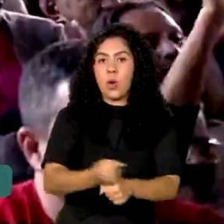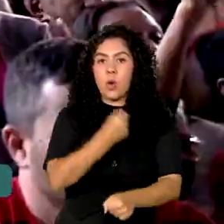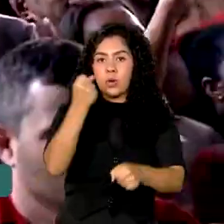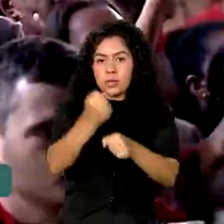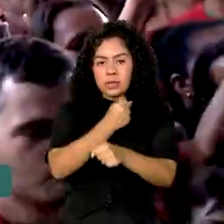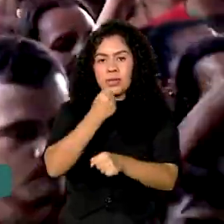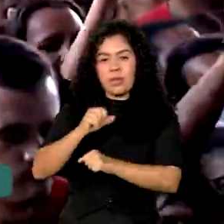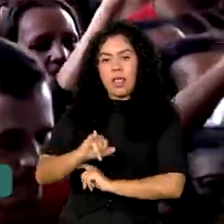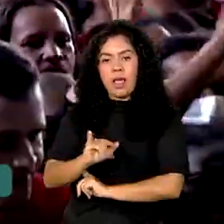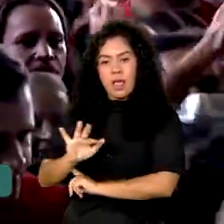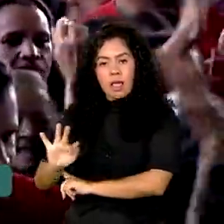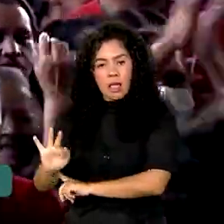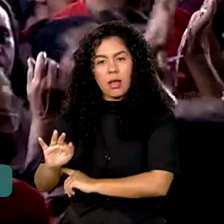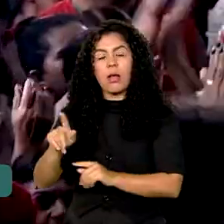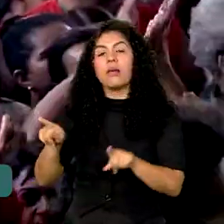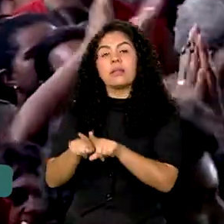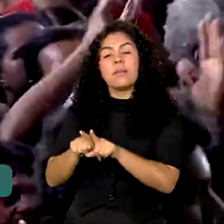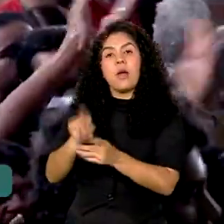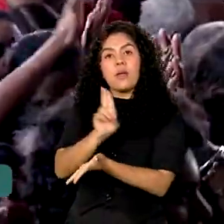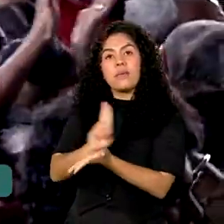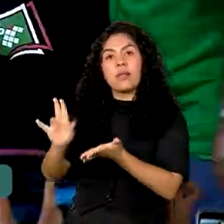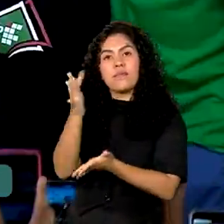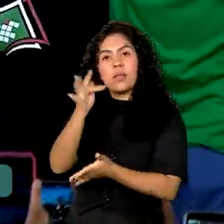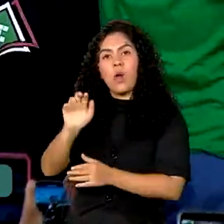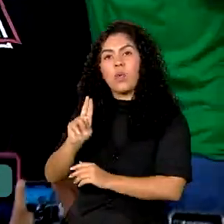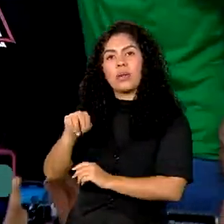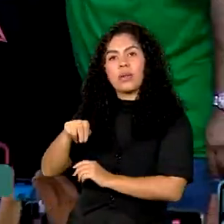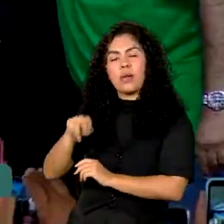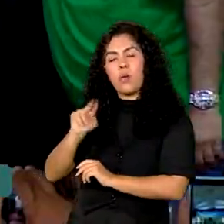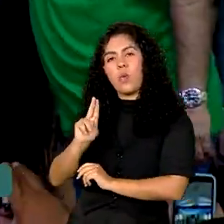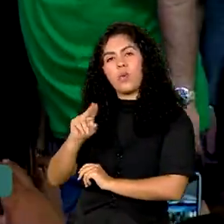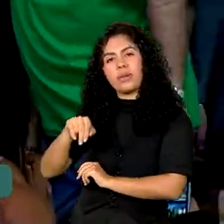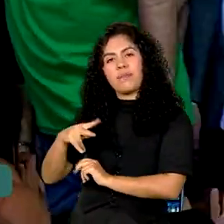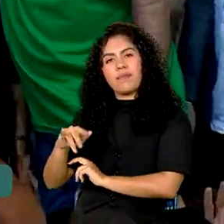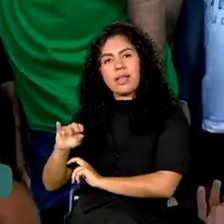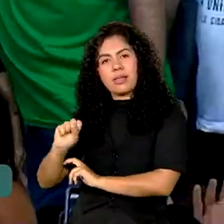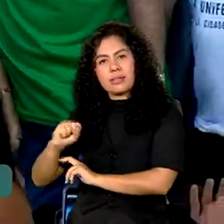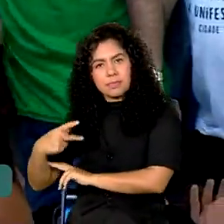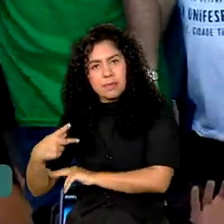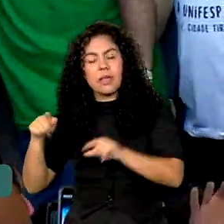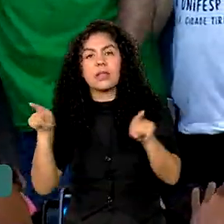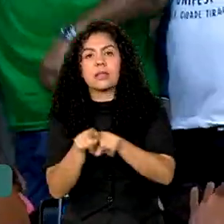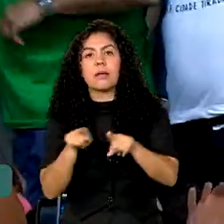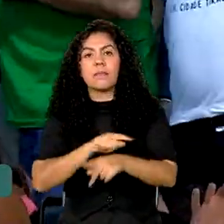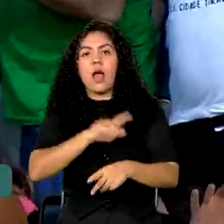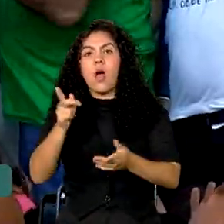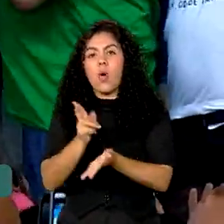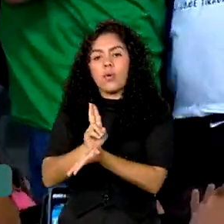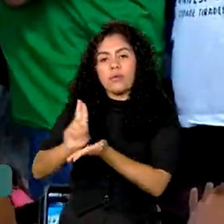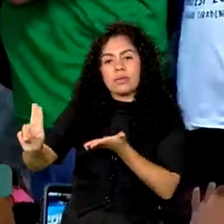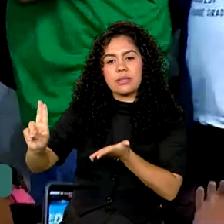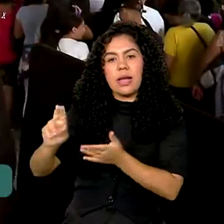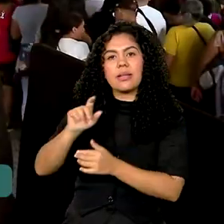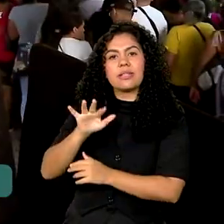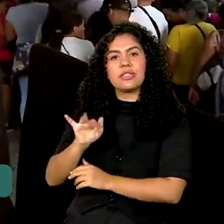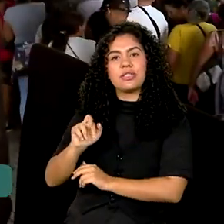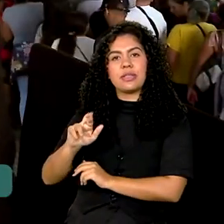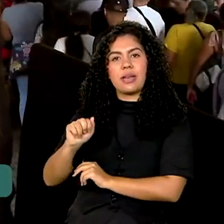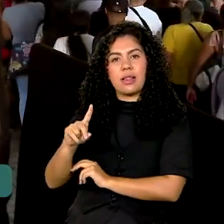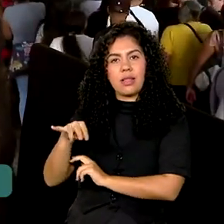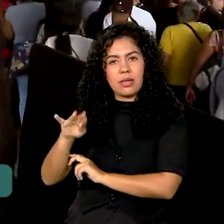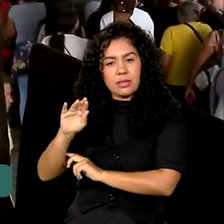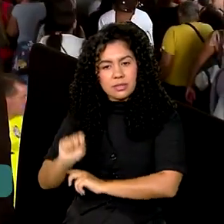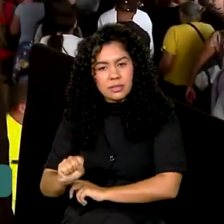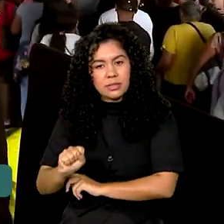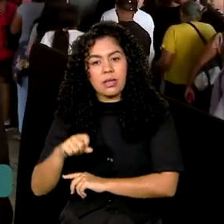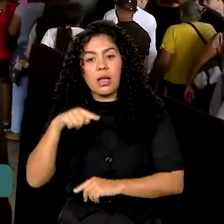Leste da Universidade Federal de São Paulo, Unifesp, e do campus Cidade Tiradentes do Instituto Federal de São Paulo. O campus